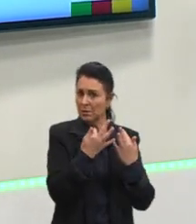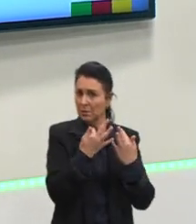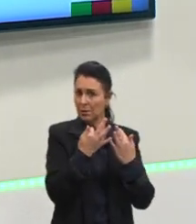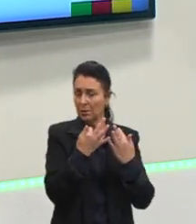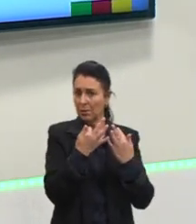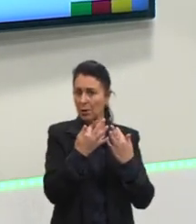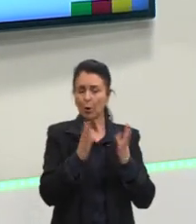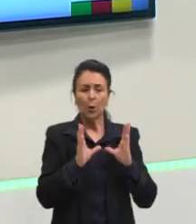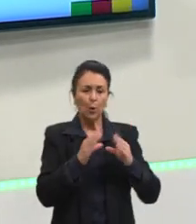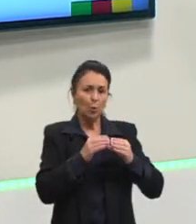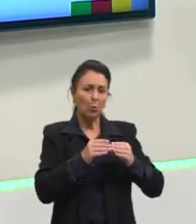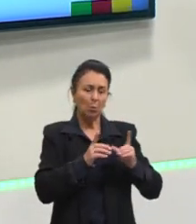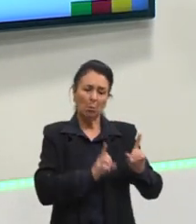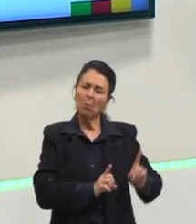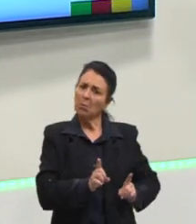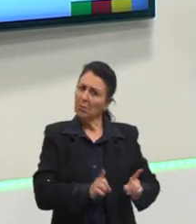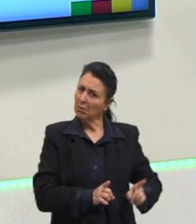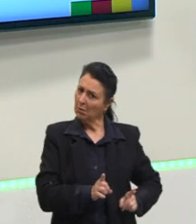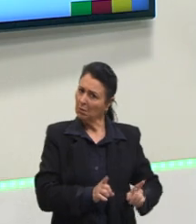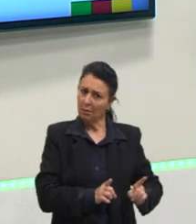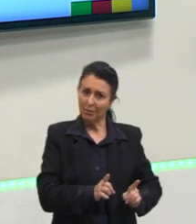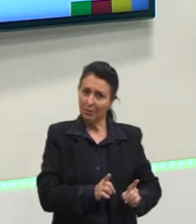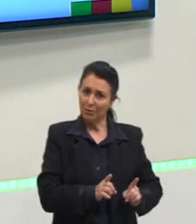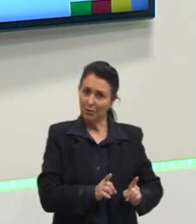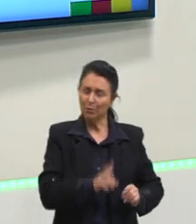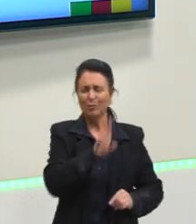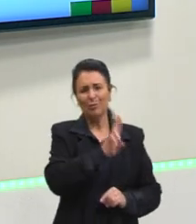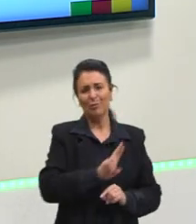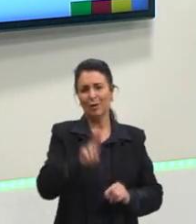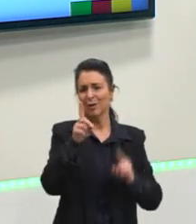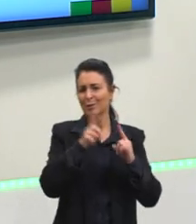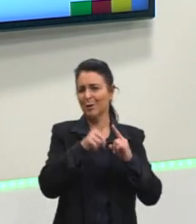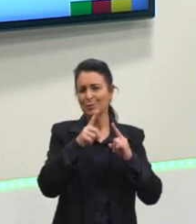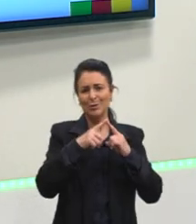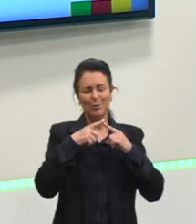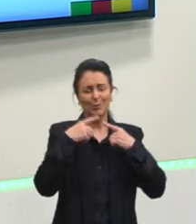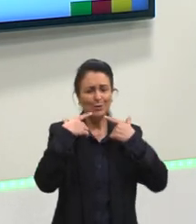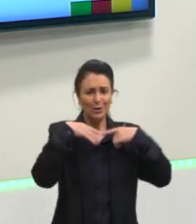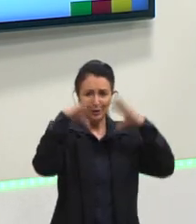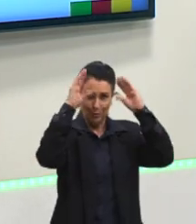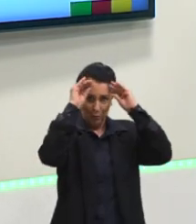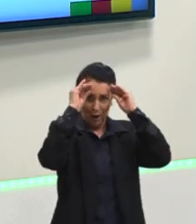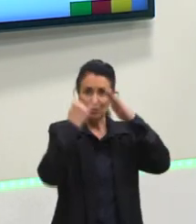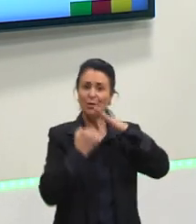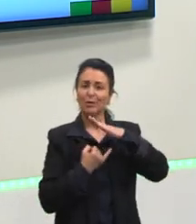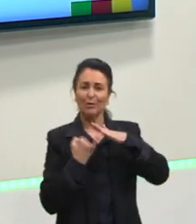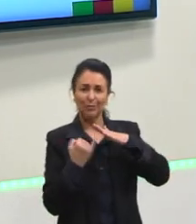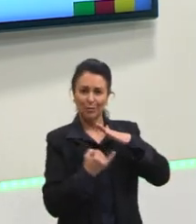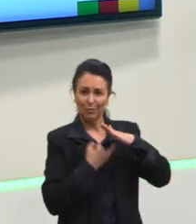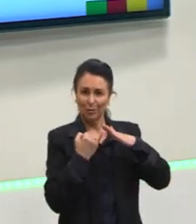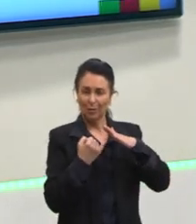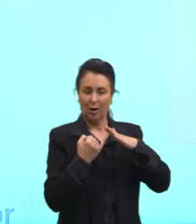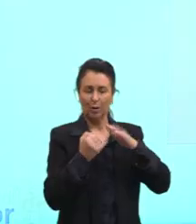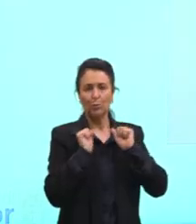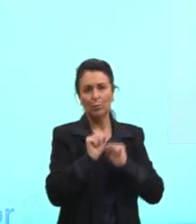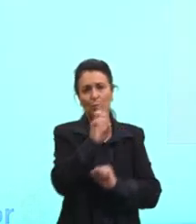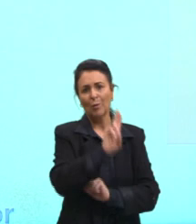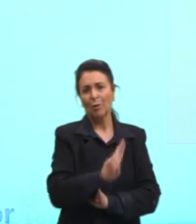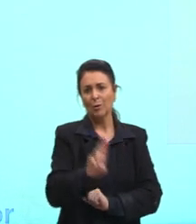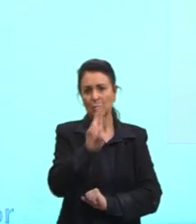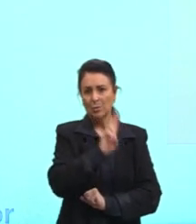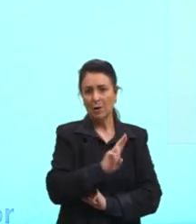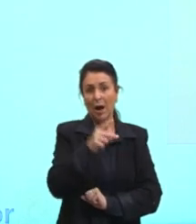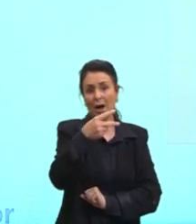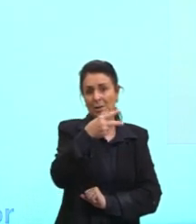com um grupo de primos, você vai utilizar uma linguagem informal, você vai se dirigir a eles utilizando a